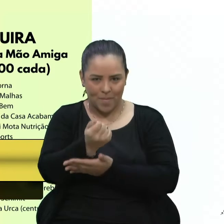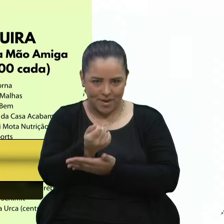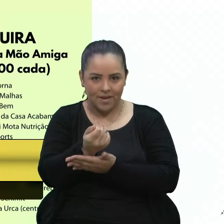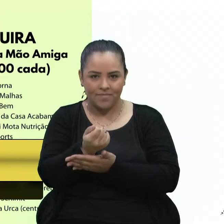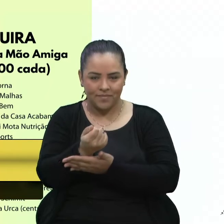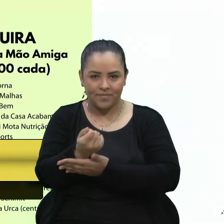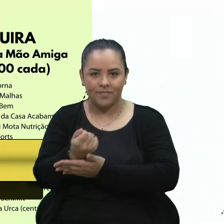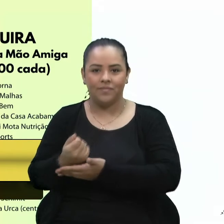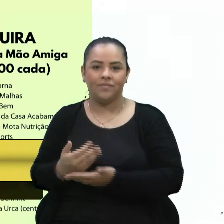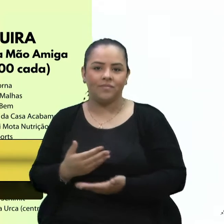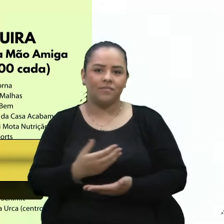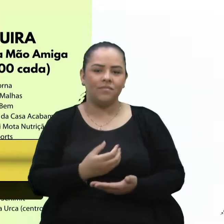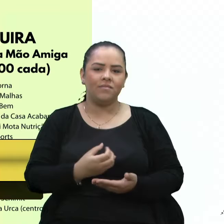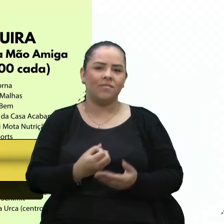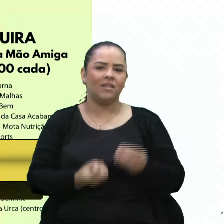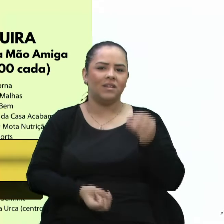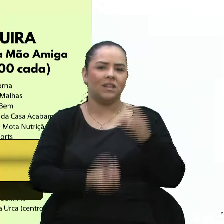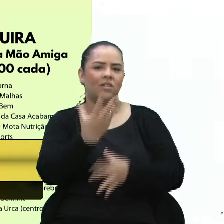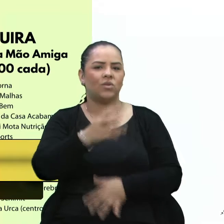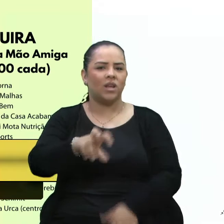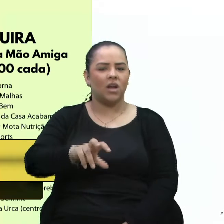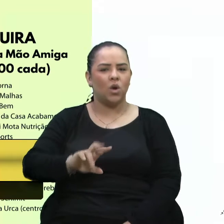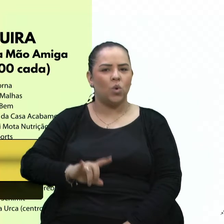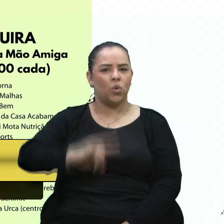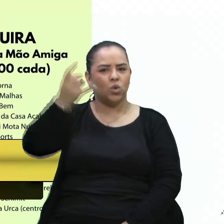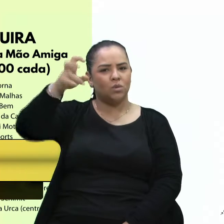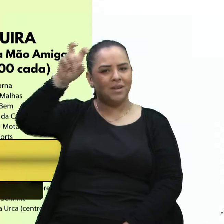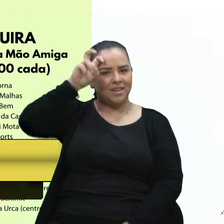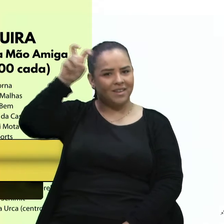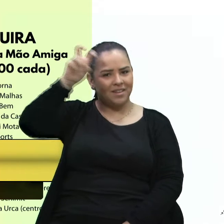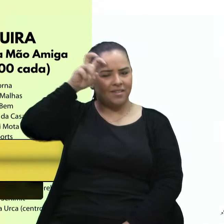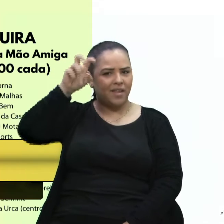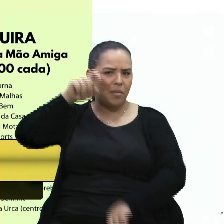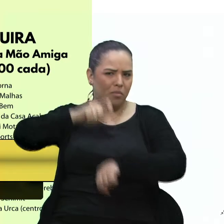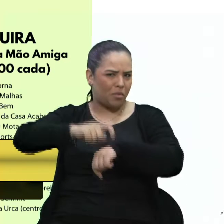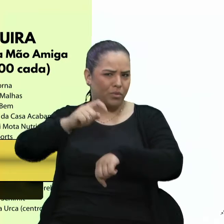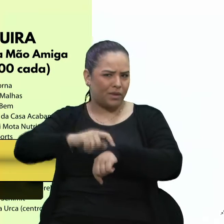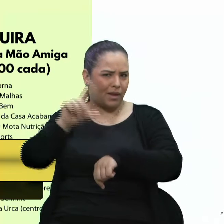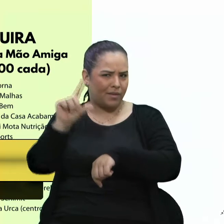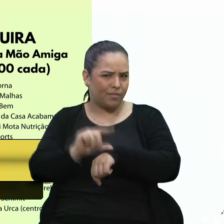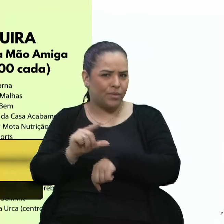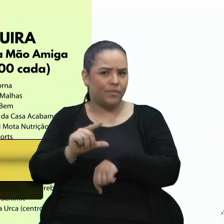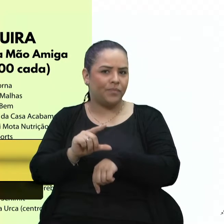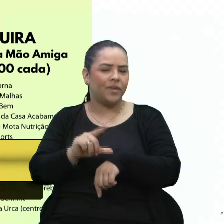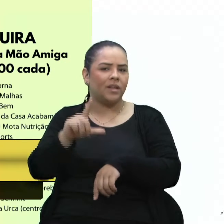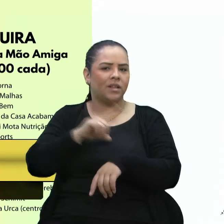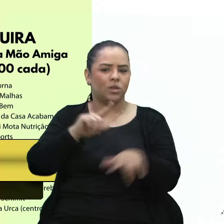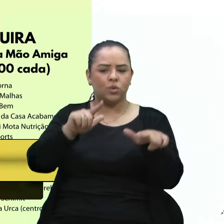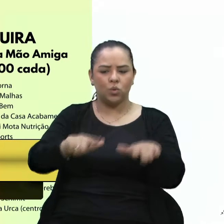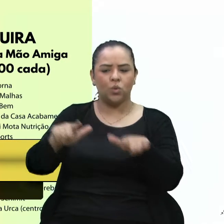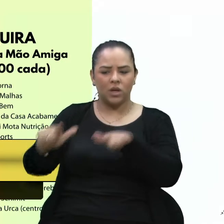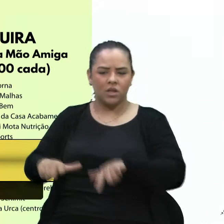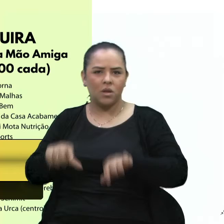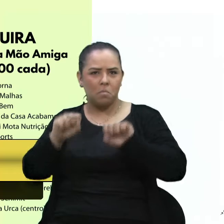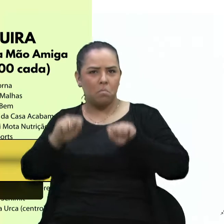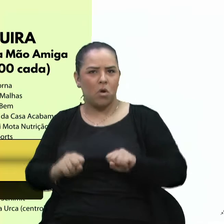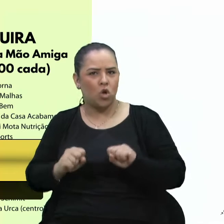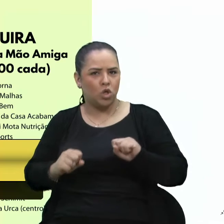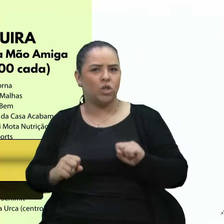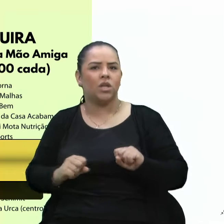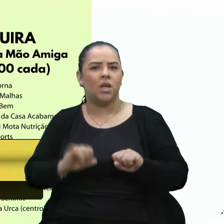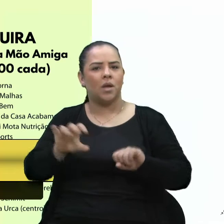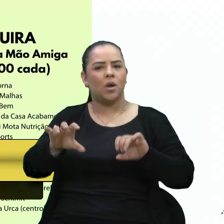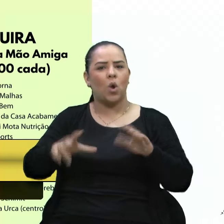por enquanto que foi lançada na última quinta-feira. Então é recente esse projeto. São nesses lugares, nesses